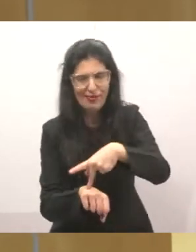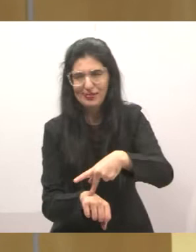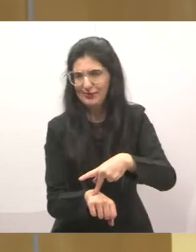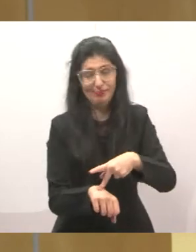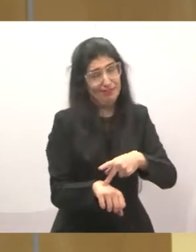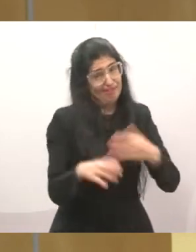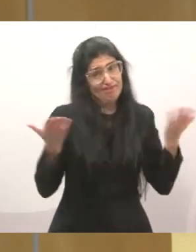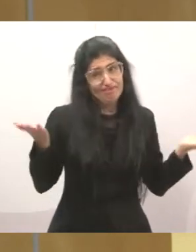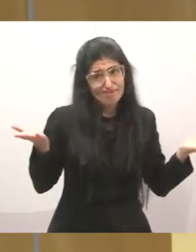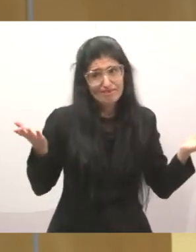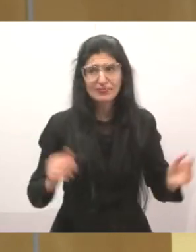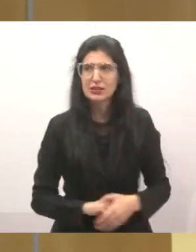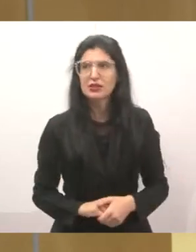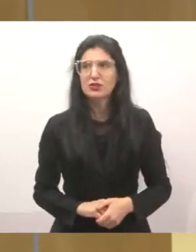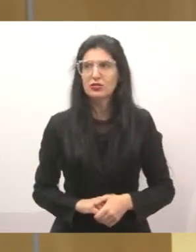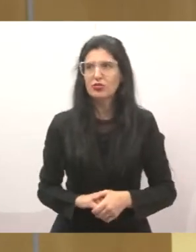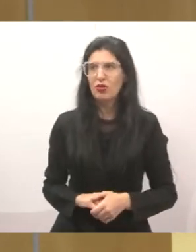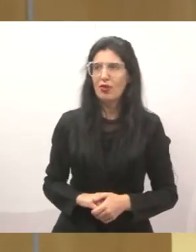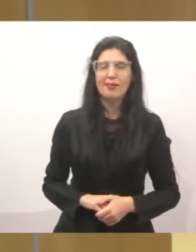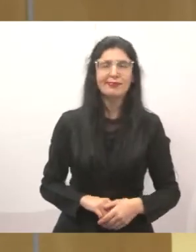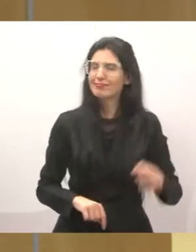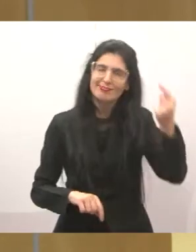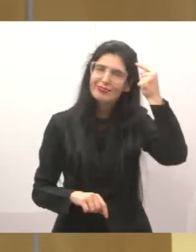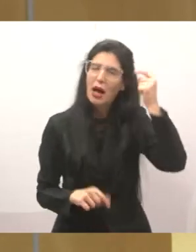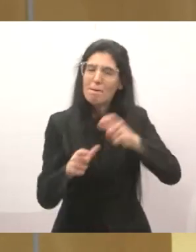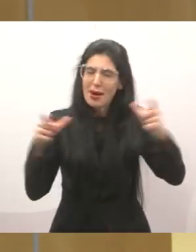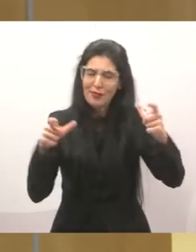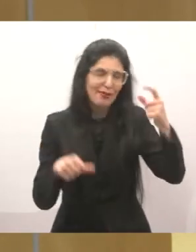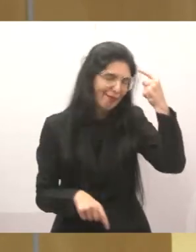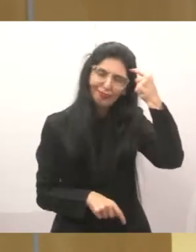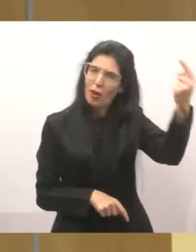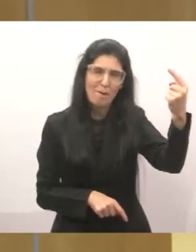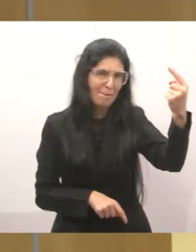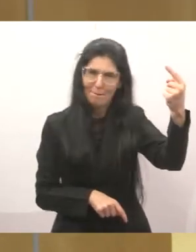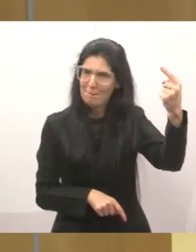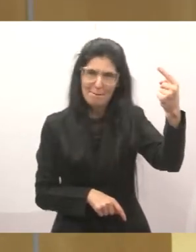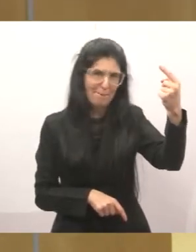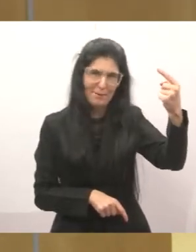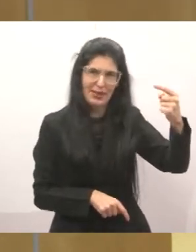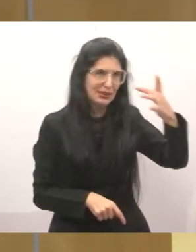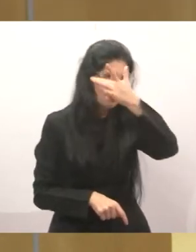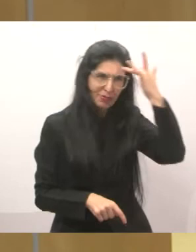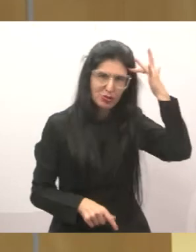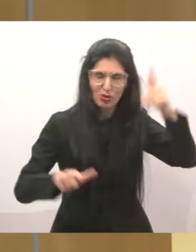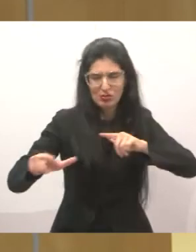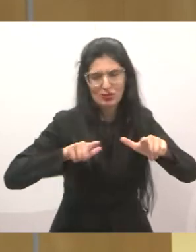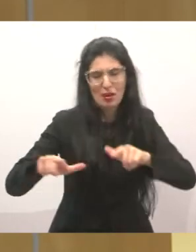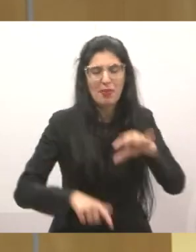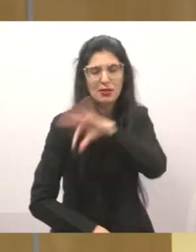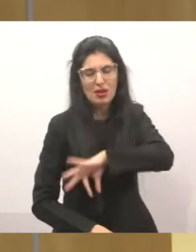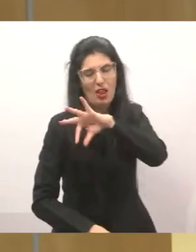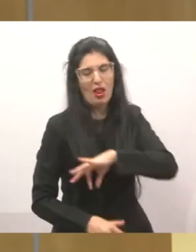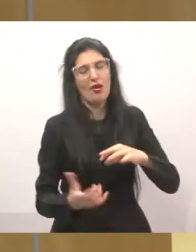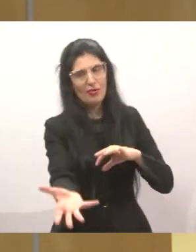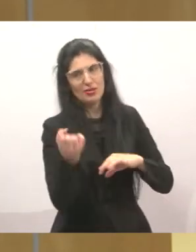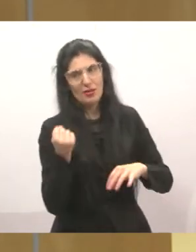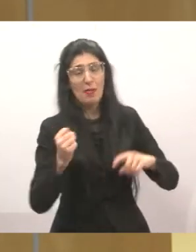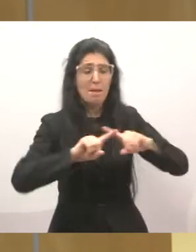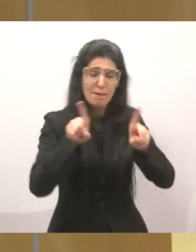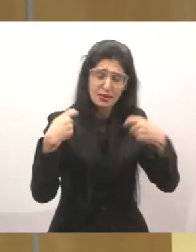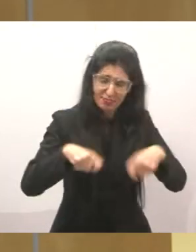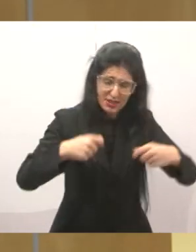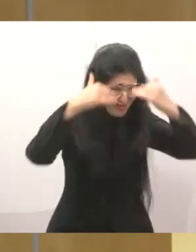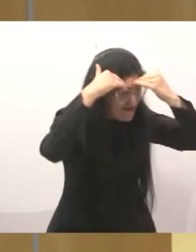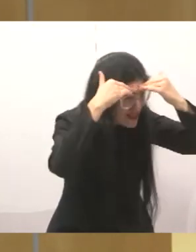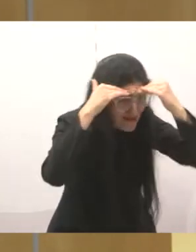no trabalhador, jamais ele vai ter essa atitude, porque ele tem que ser respeitado e tem que respeitar o trabalho das pessoas. Então, eu